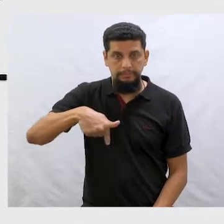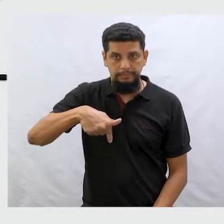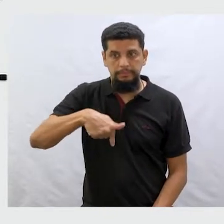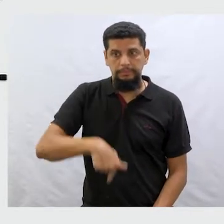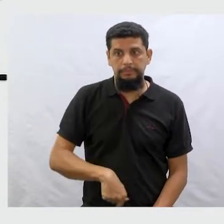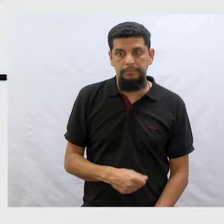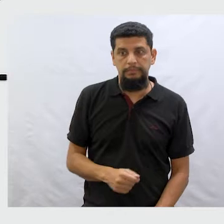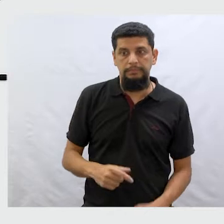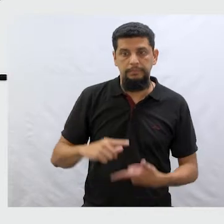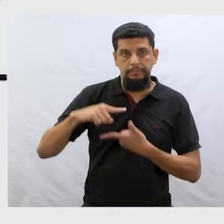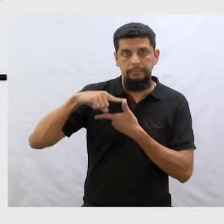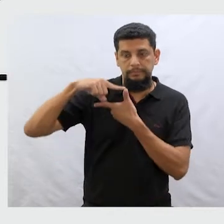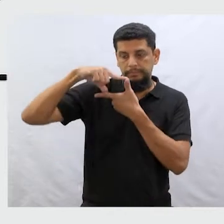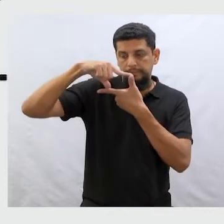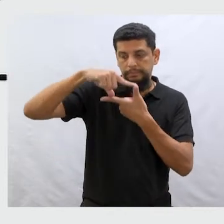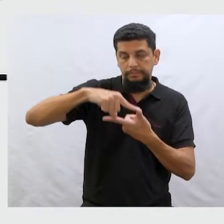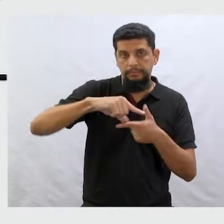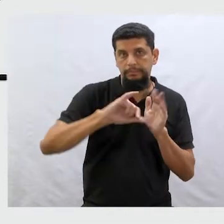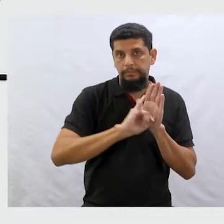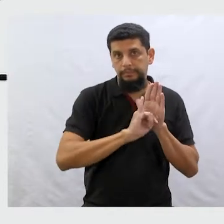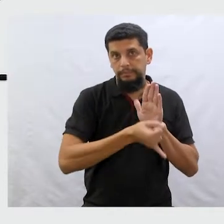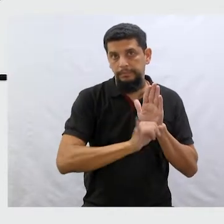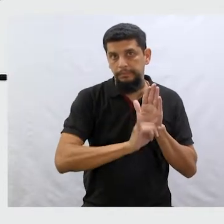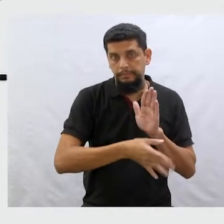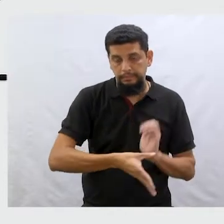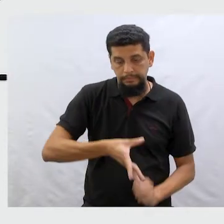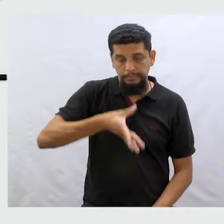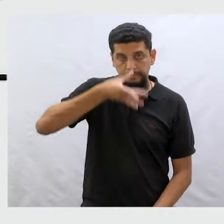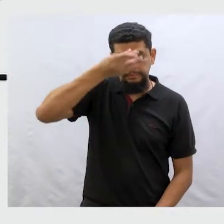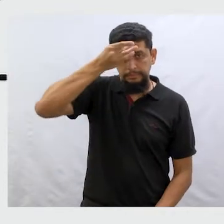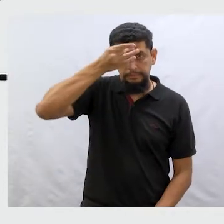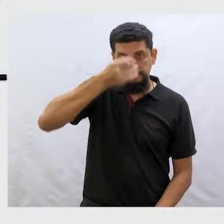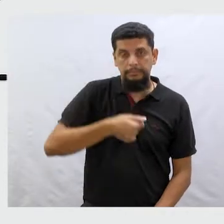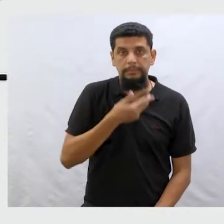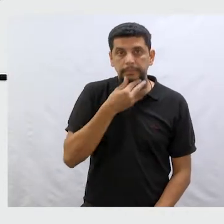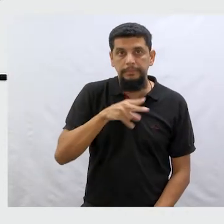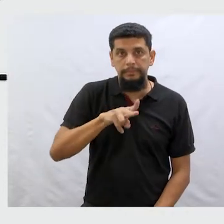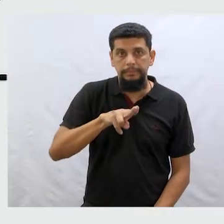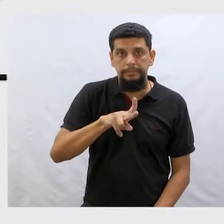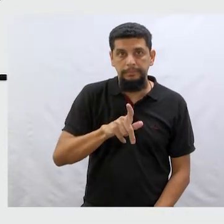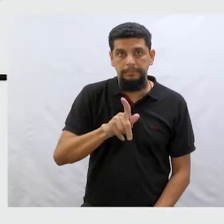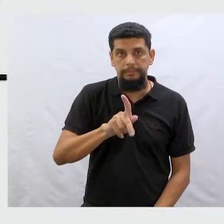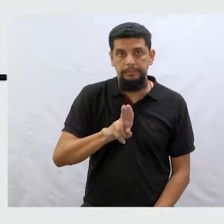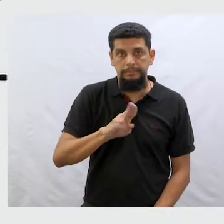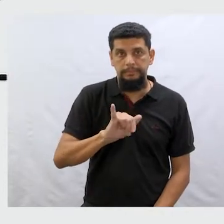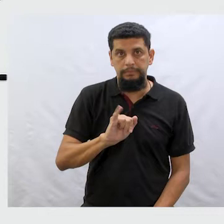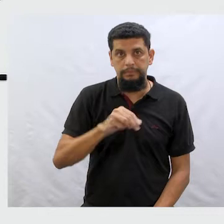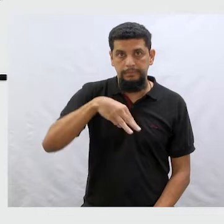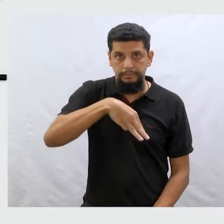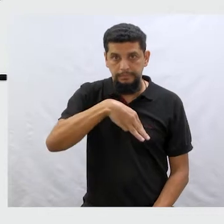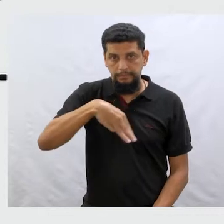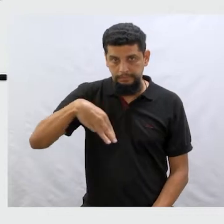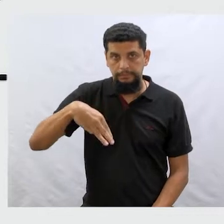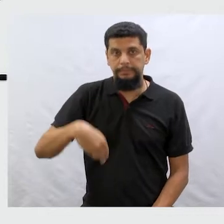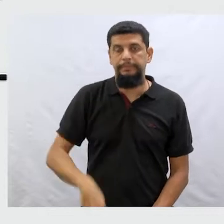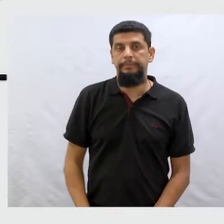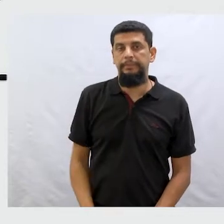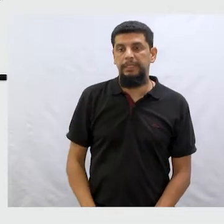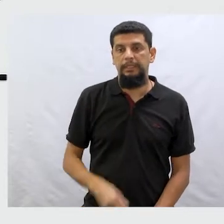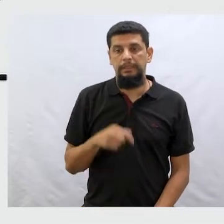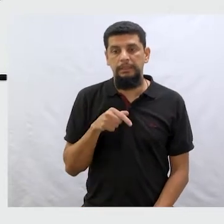O Saltimbancos, uma fábula musical inspirada no conto dos Irmãos Green, Os Músicos de Bremen.